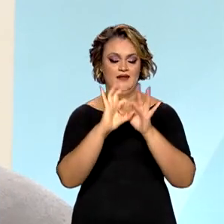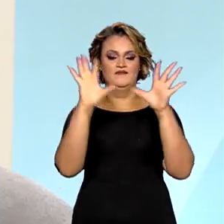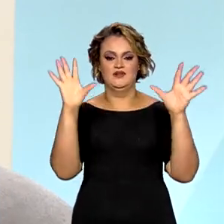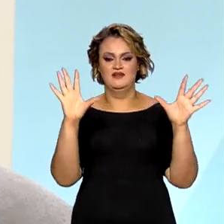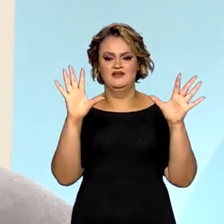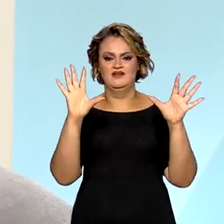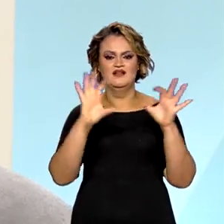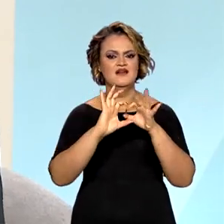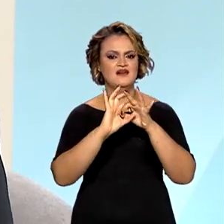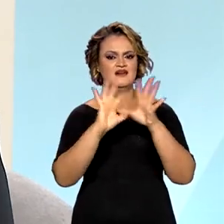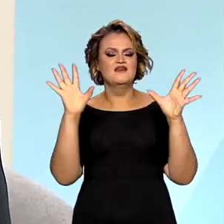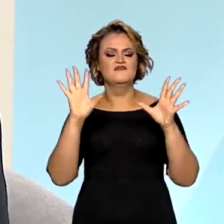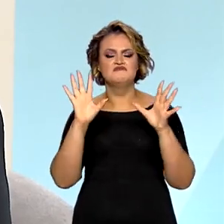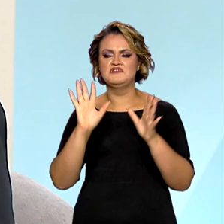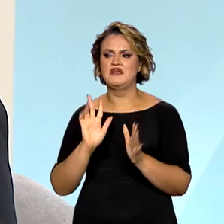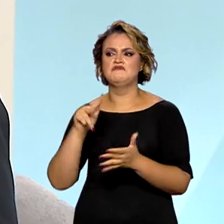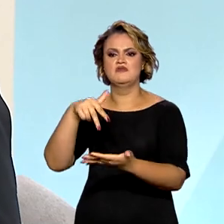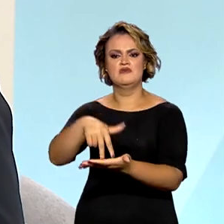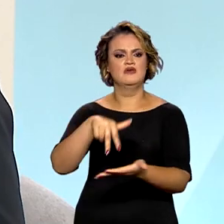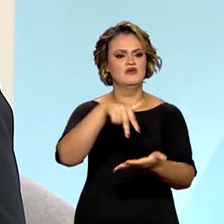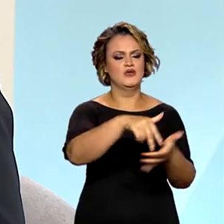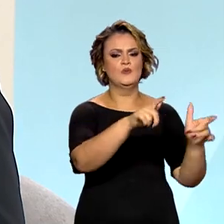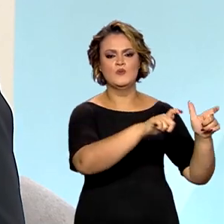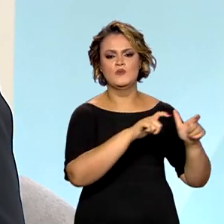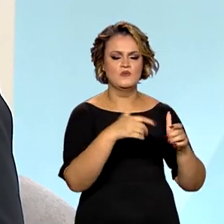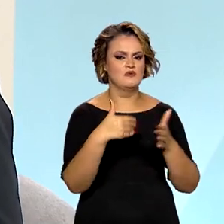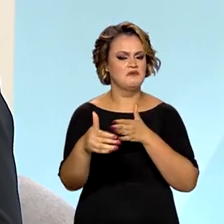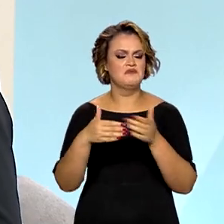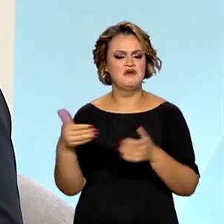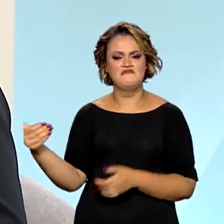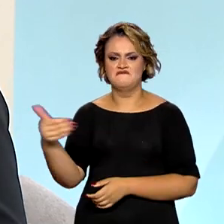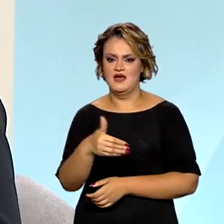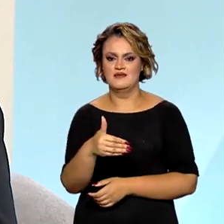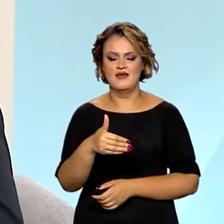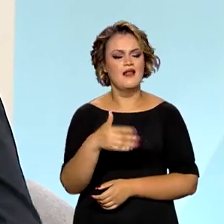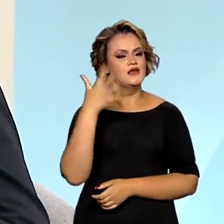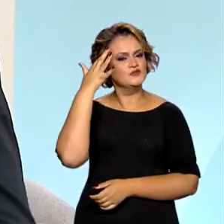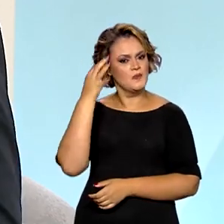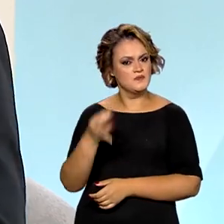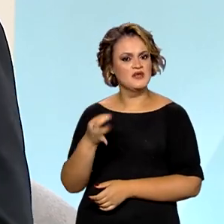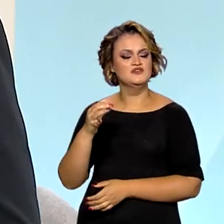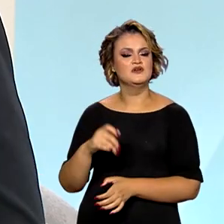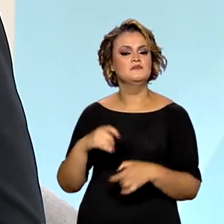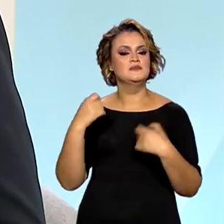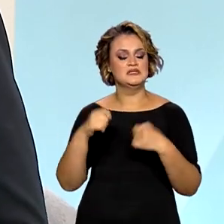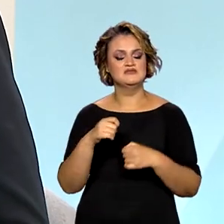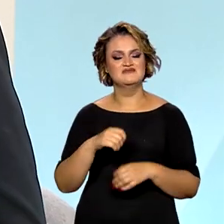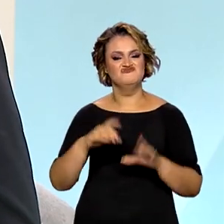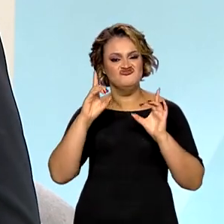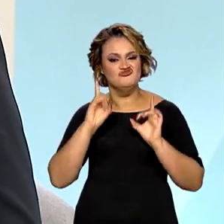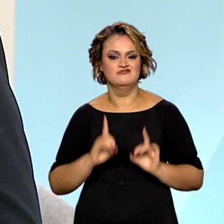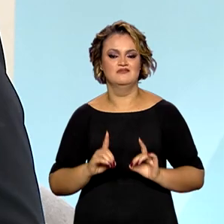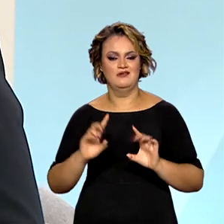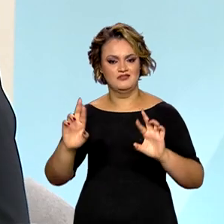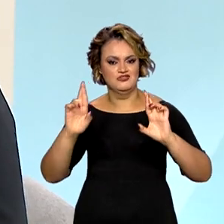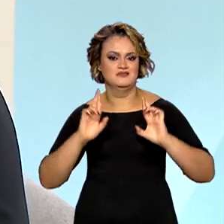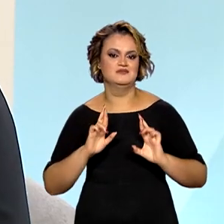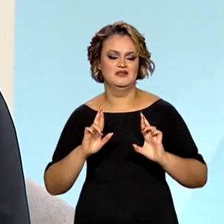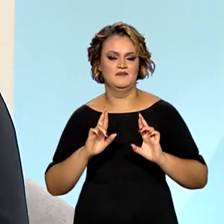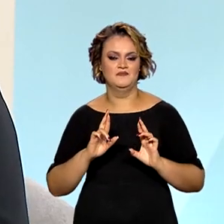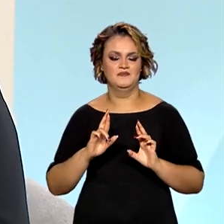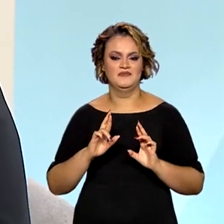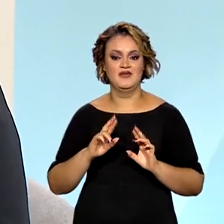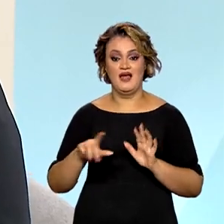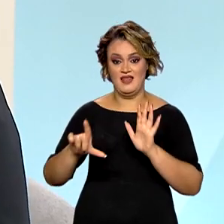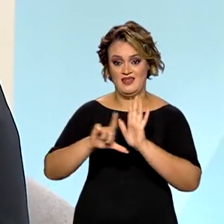conseguirem, de fato, estar onde elas desejam, estão cada vez mais conscientes de que precisam ter a sua dignidade respeitada. A Maria